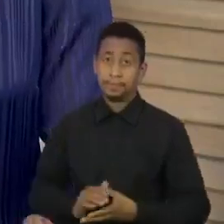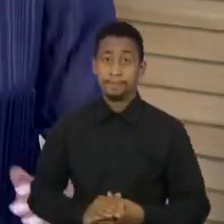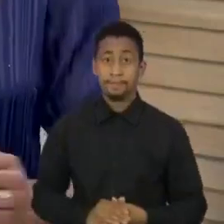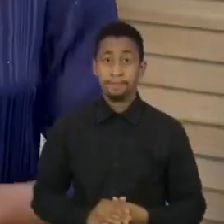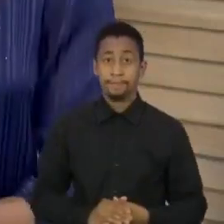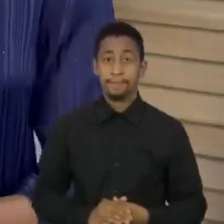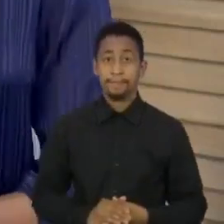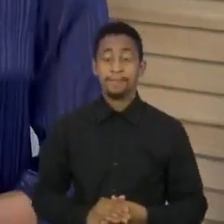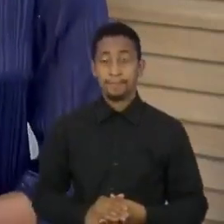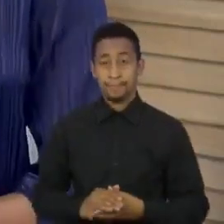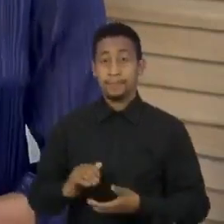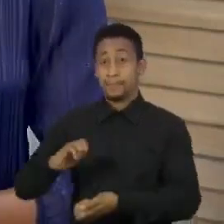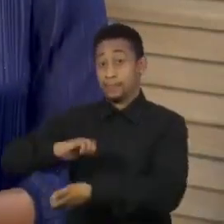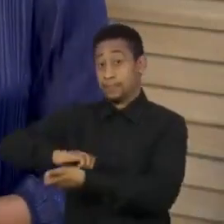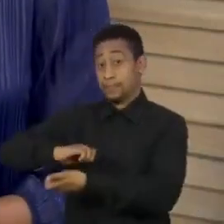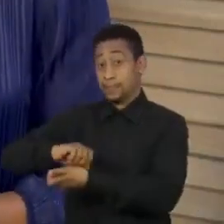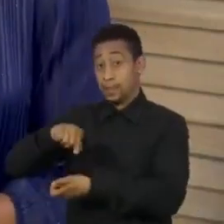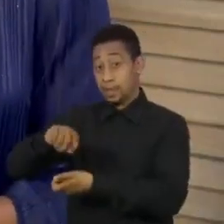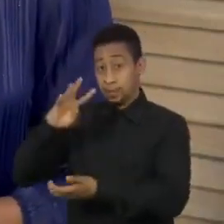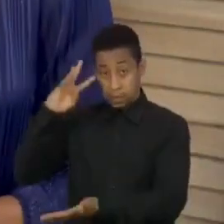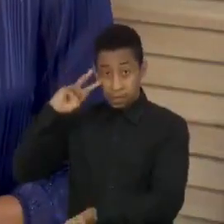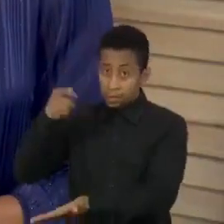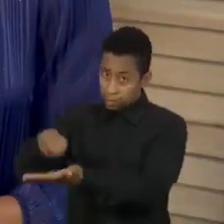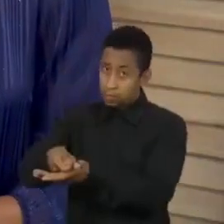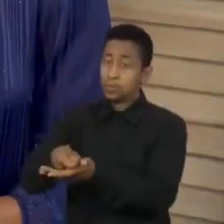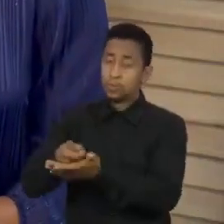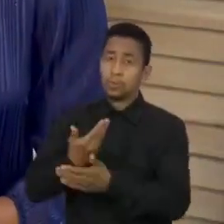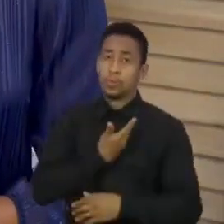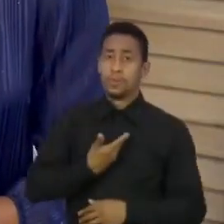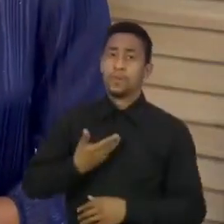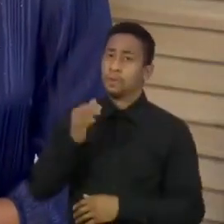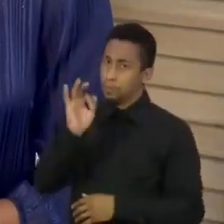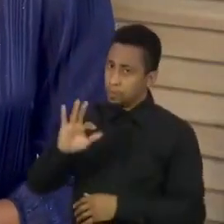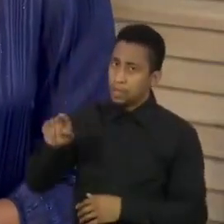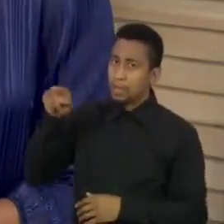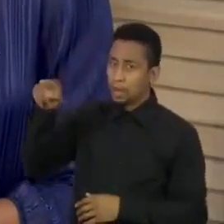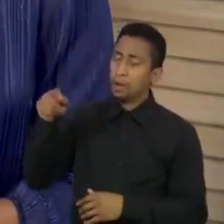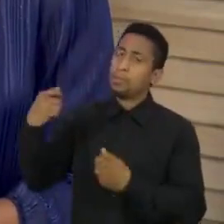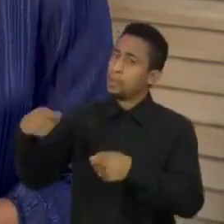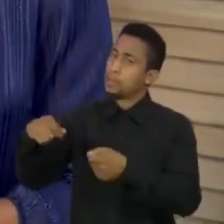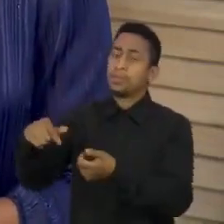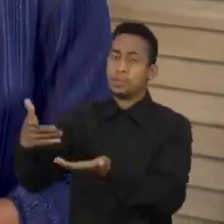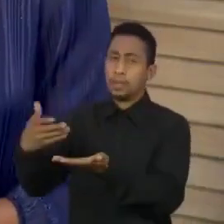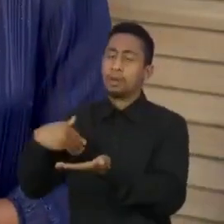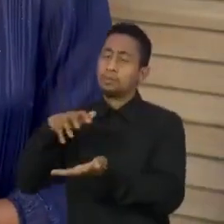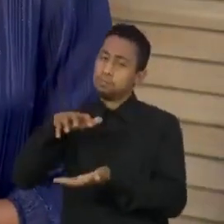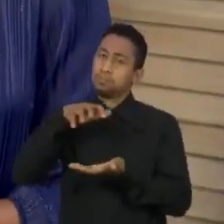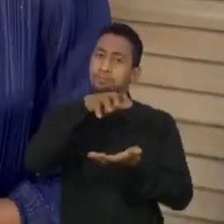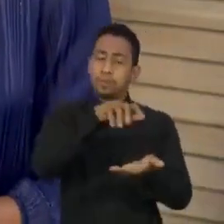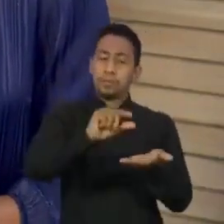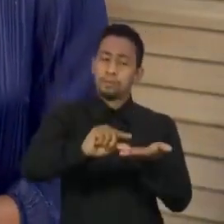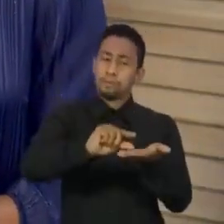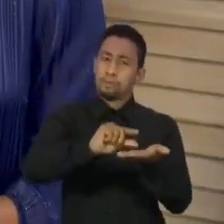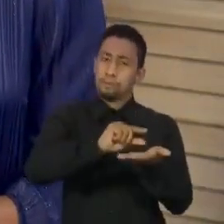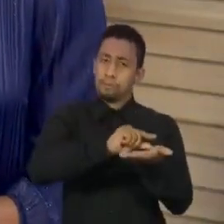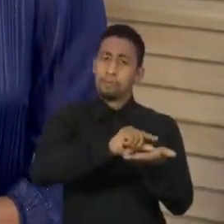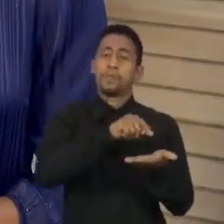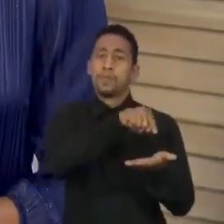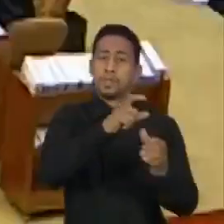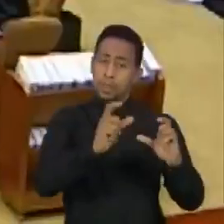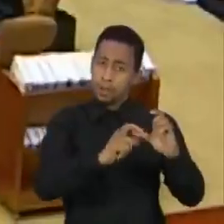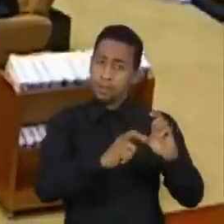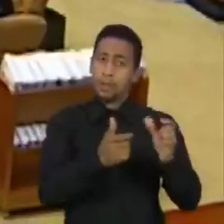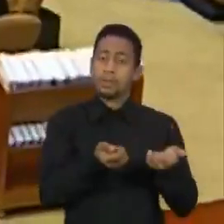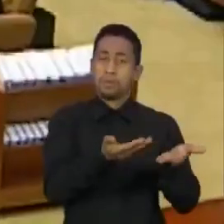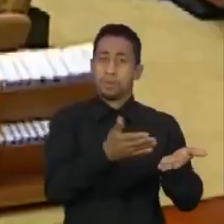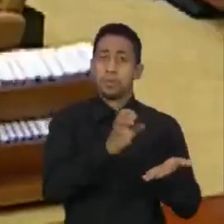O Supremo Tribunal Federal determinou que o governo federal envia o número correto de doses da Pfizer para o estado de São Paulo.